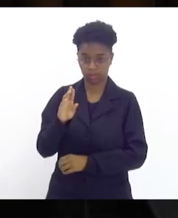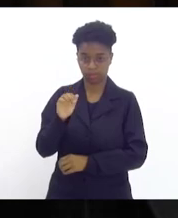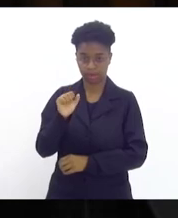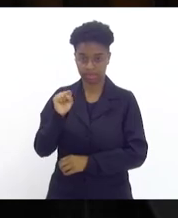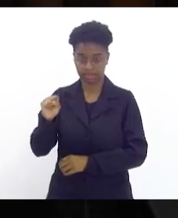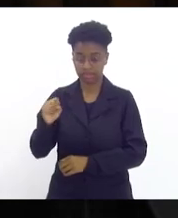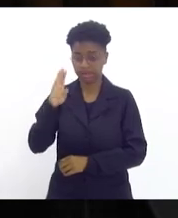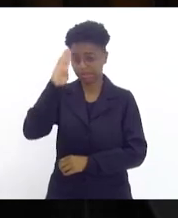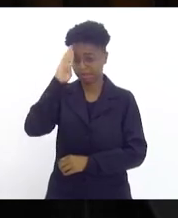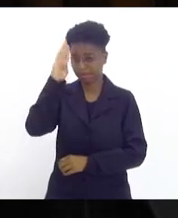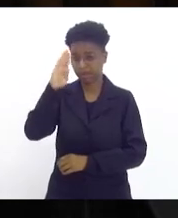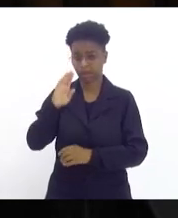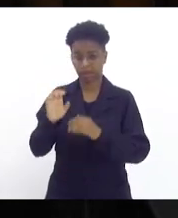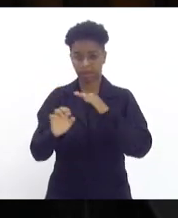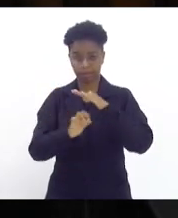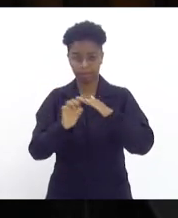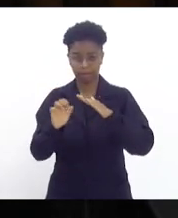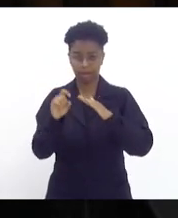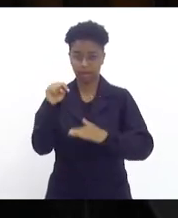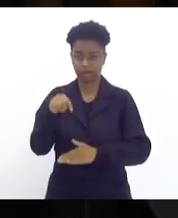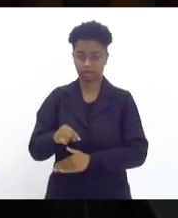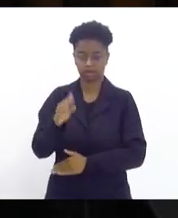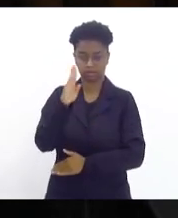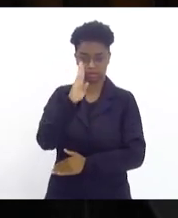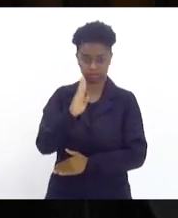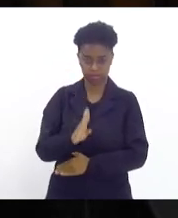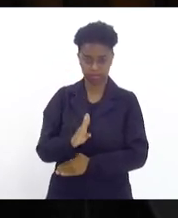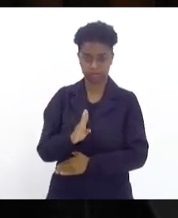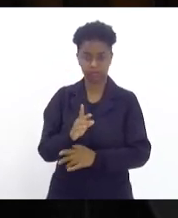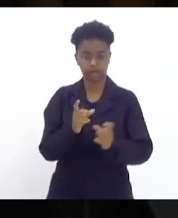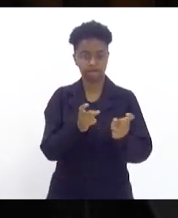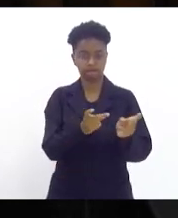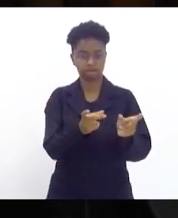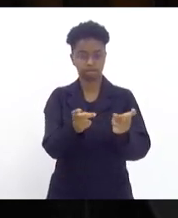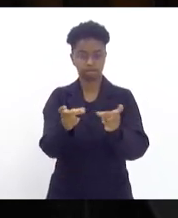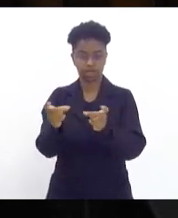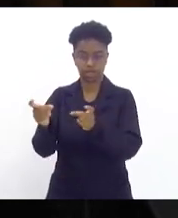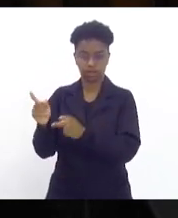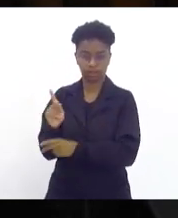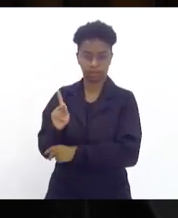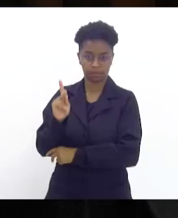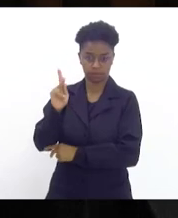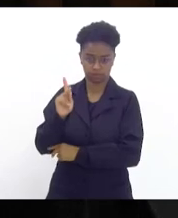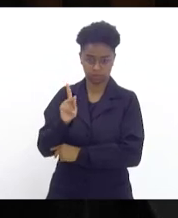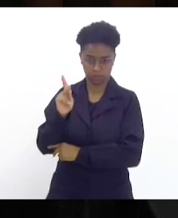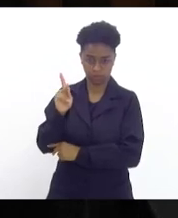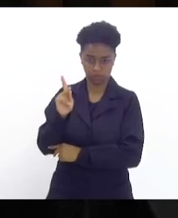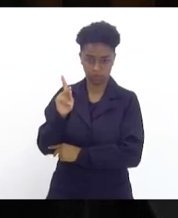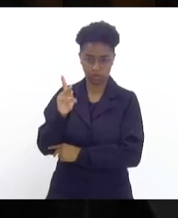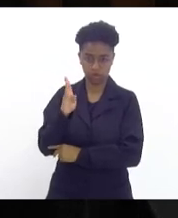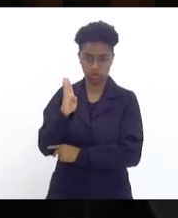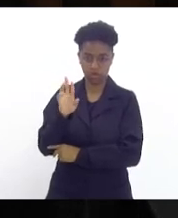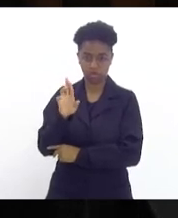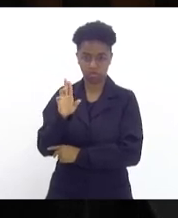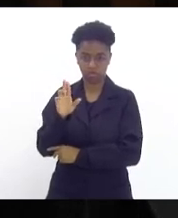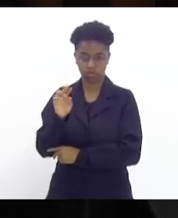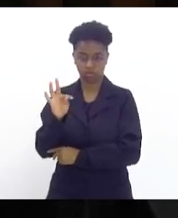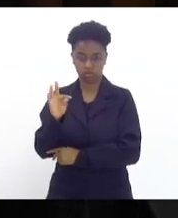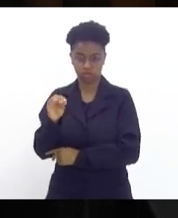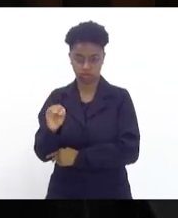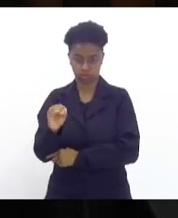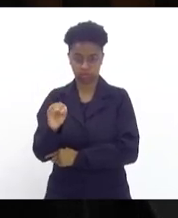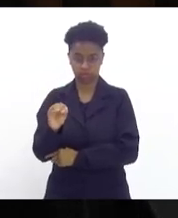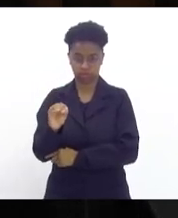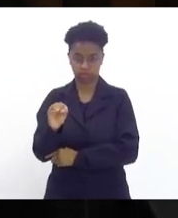deste país, vendia o petróleo bruto a uma subsidiária